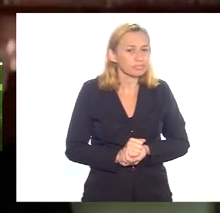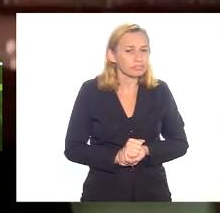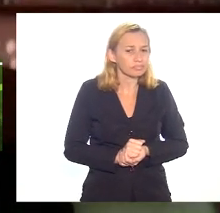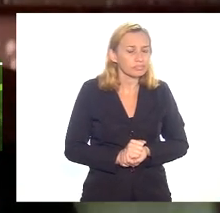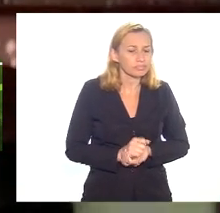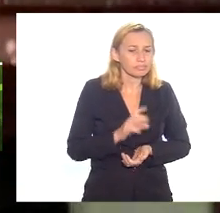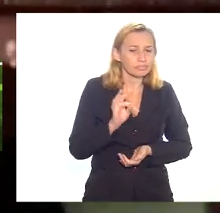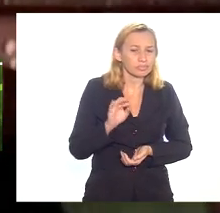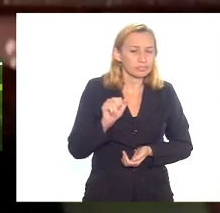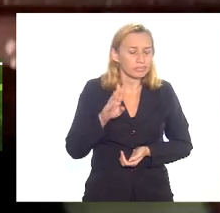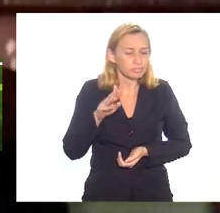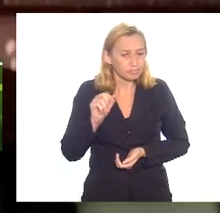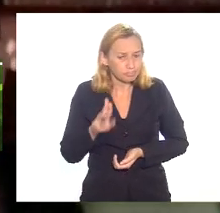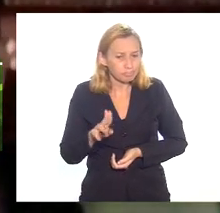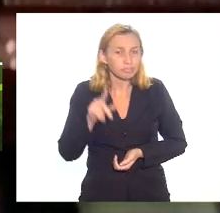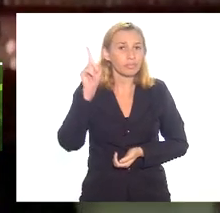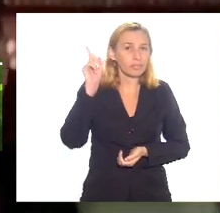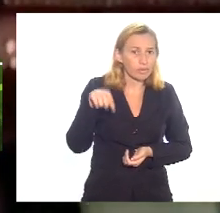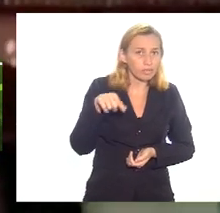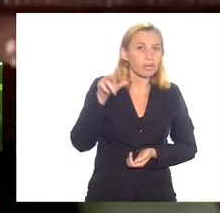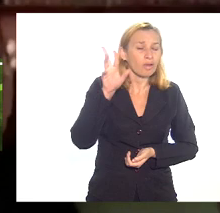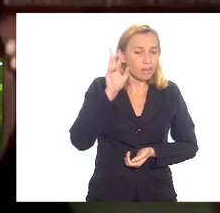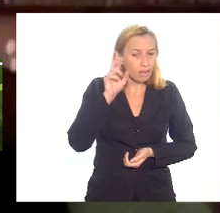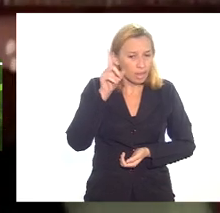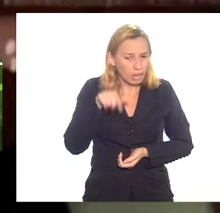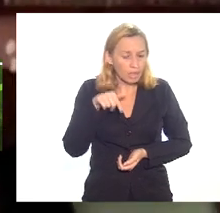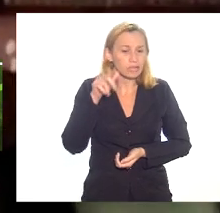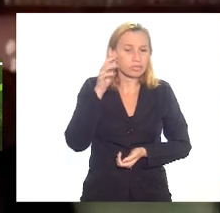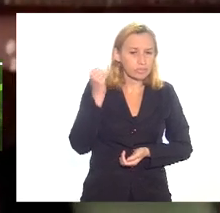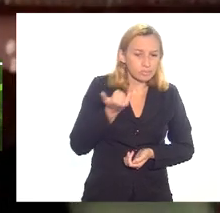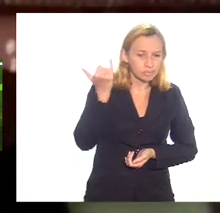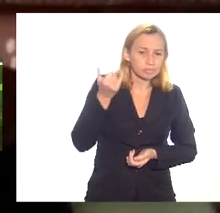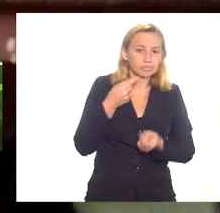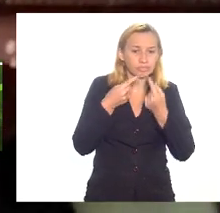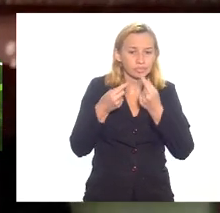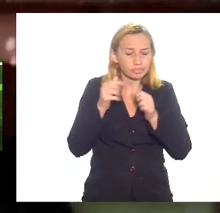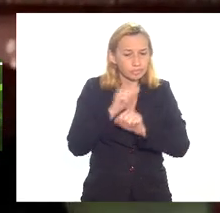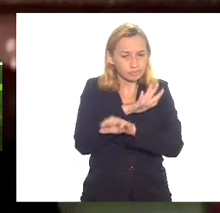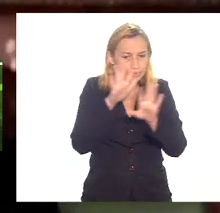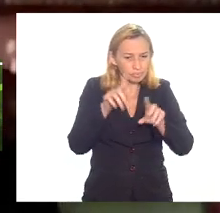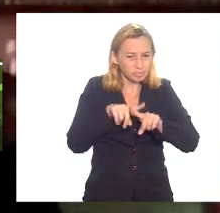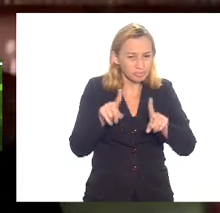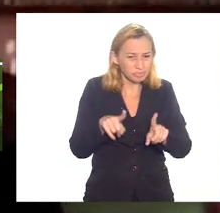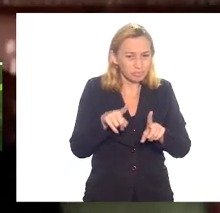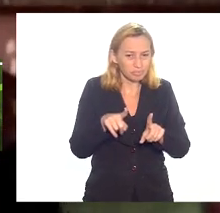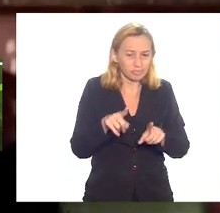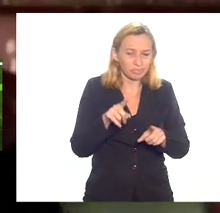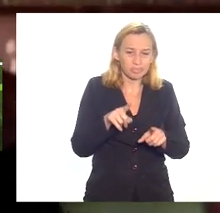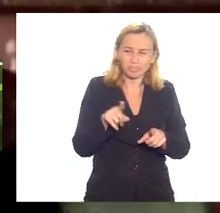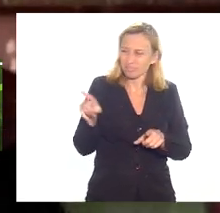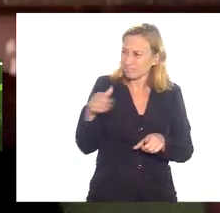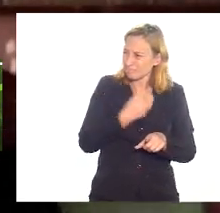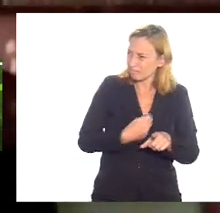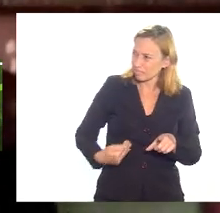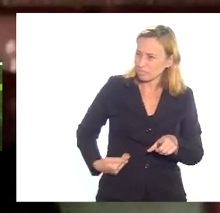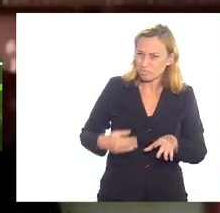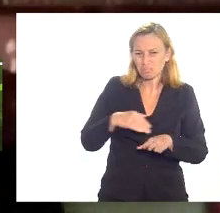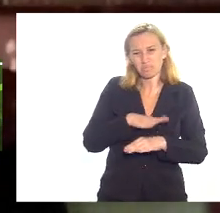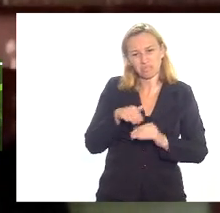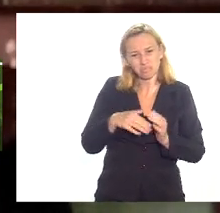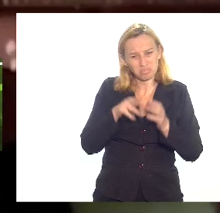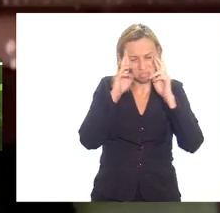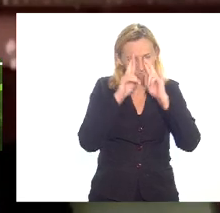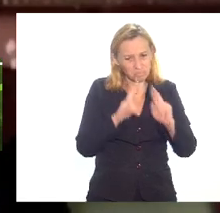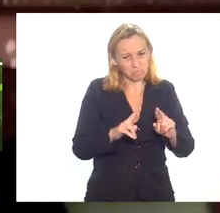tabu é importante que a gente discuta com transparência agora esse assodamento do governo com todo respeito